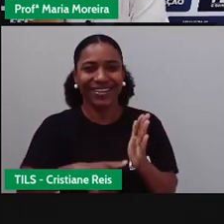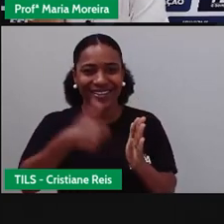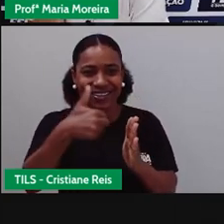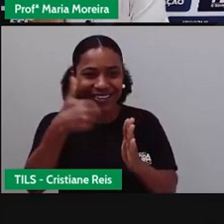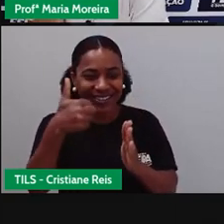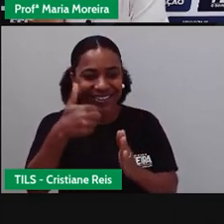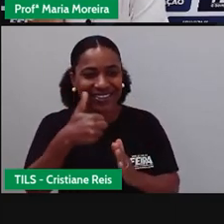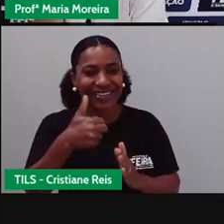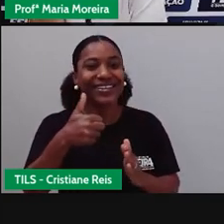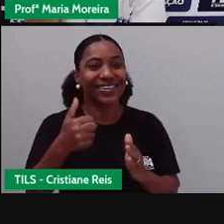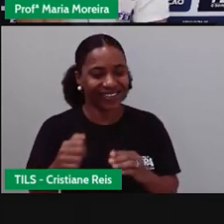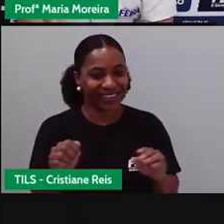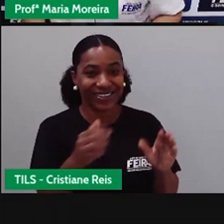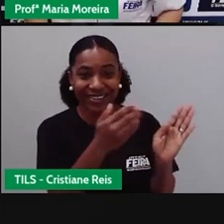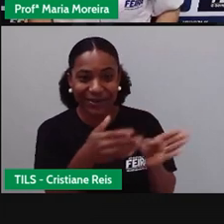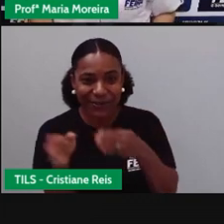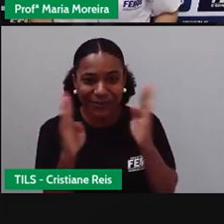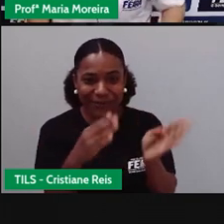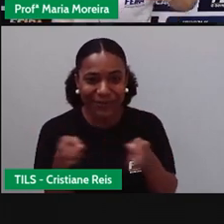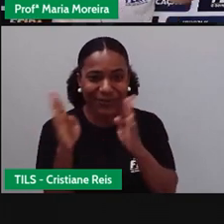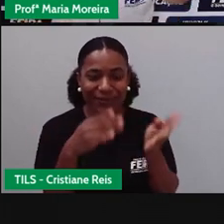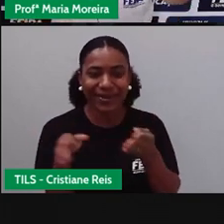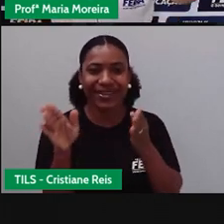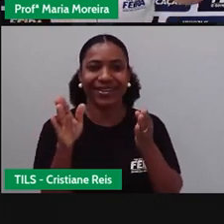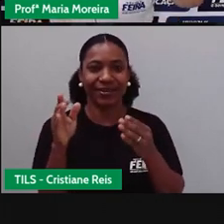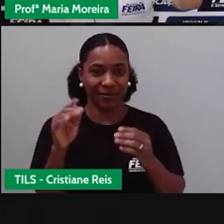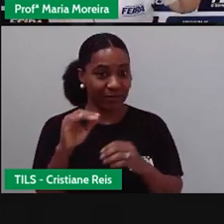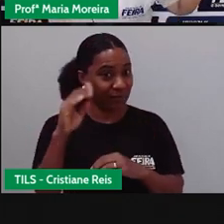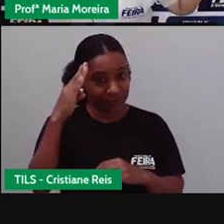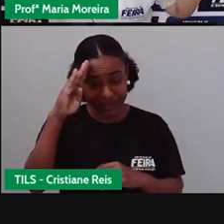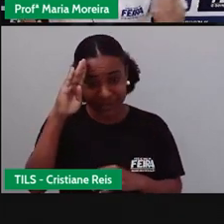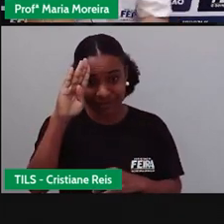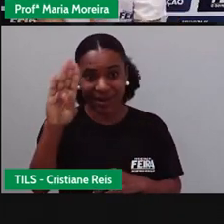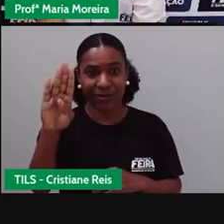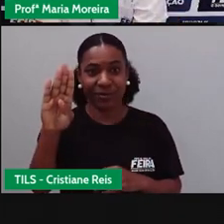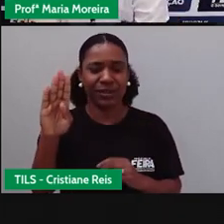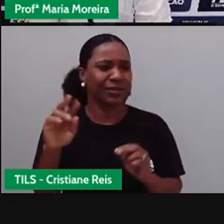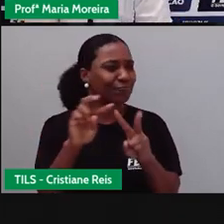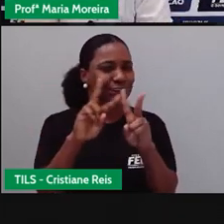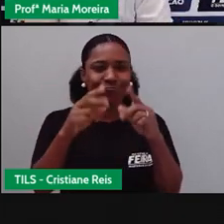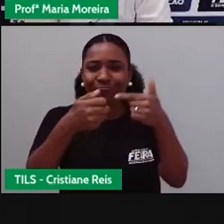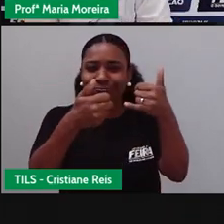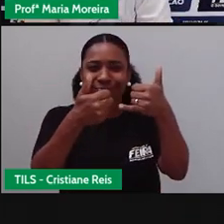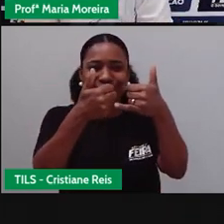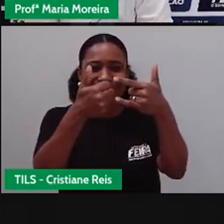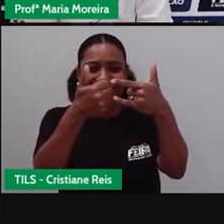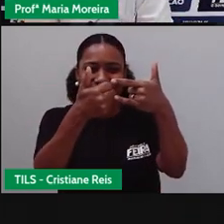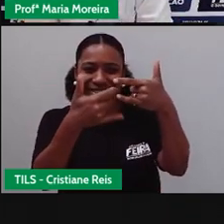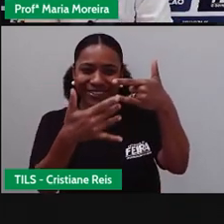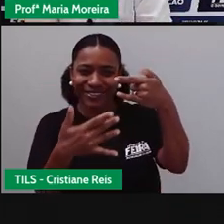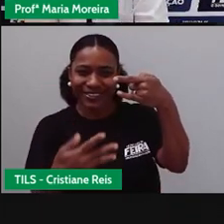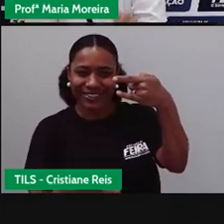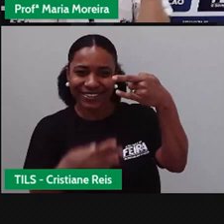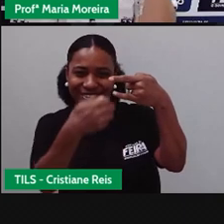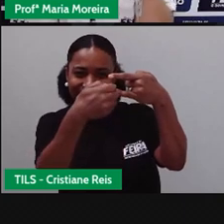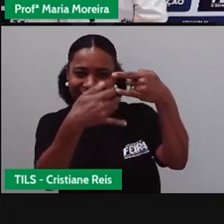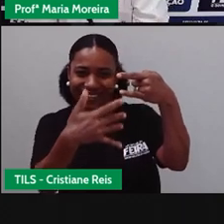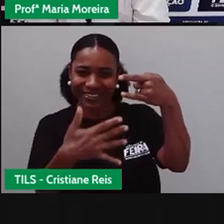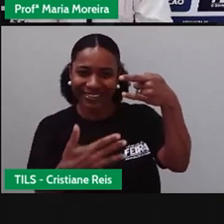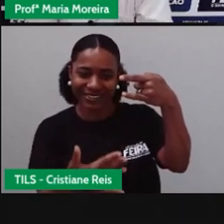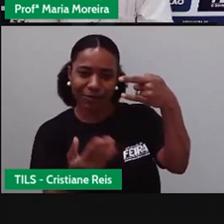notificação das nossas aulas. E o mais importante, ó, aquele comentário lindo e maravilhoso, certo?